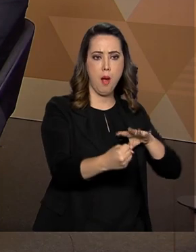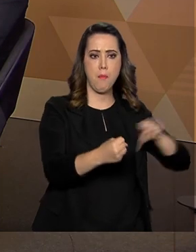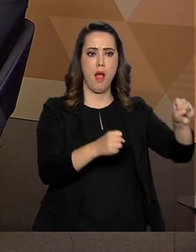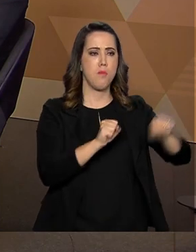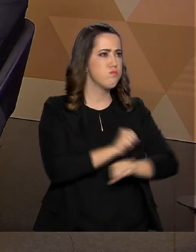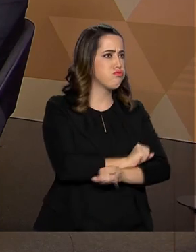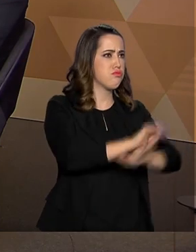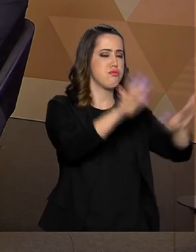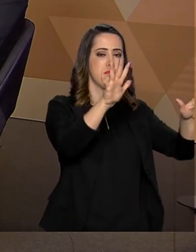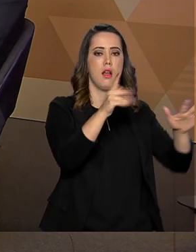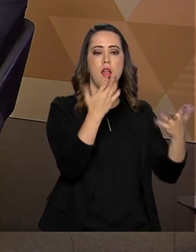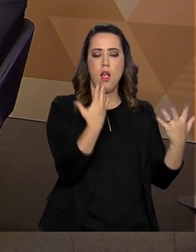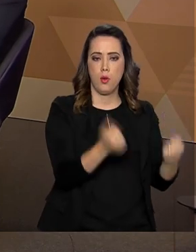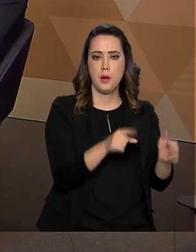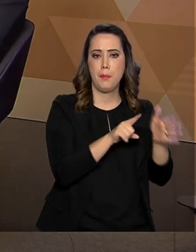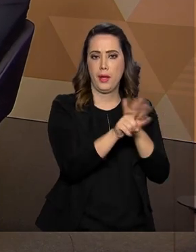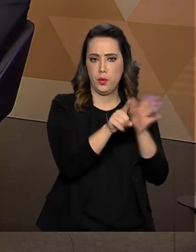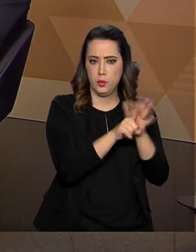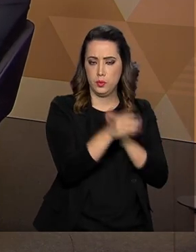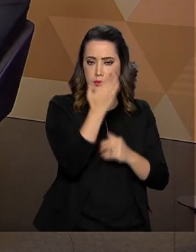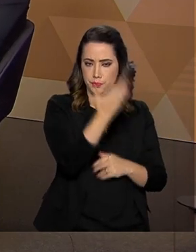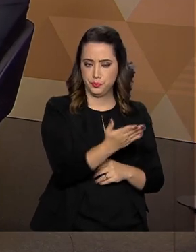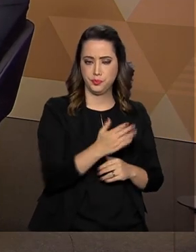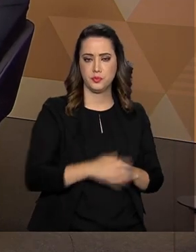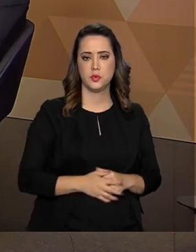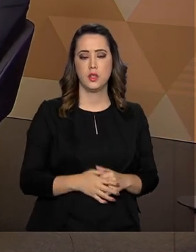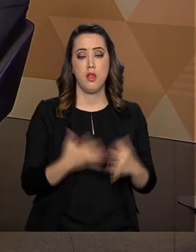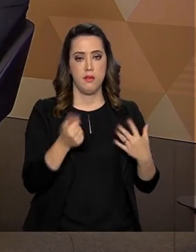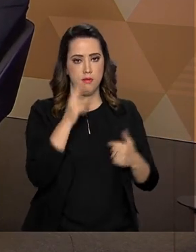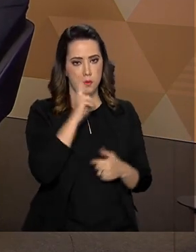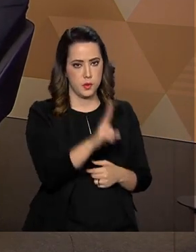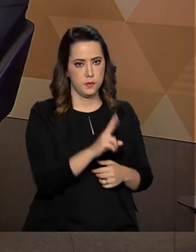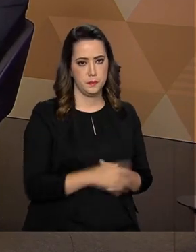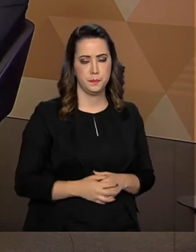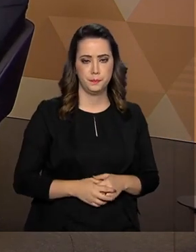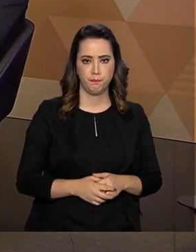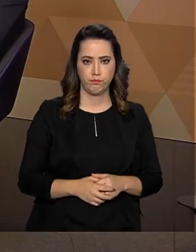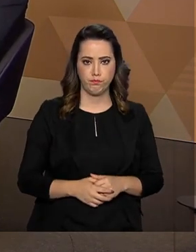é do Anderson Mota, ele é frentista aqui de Brasília. Vamos ver.